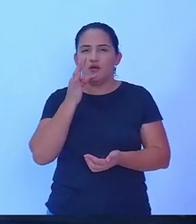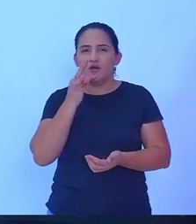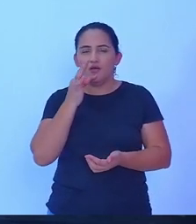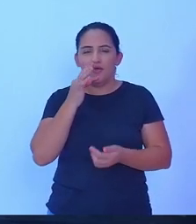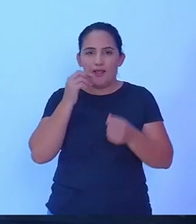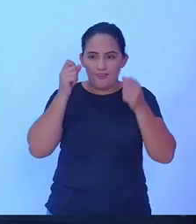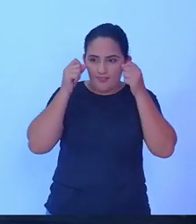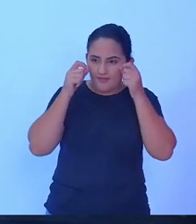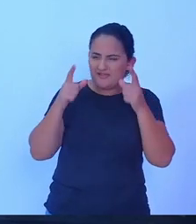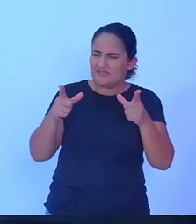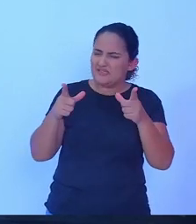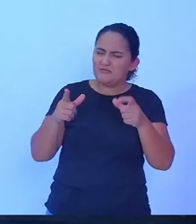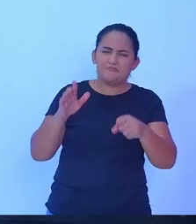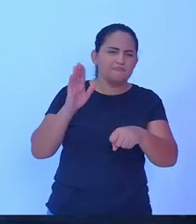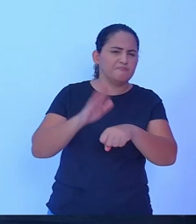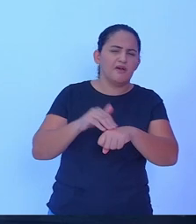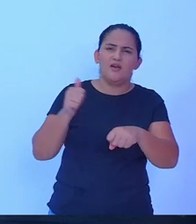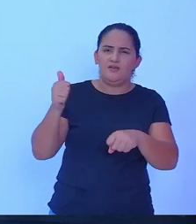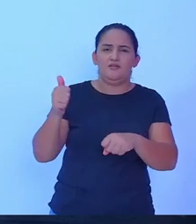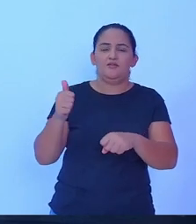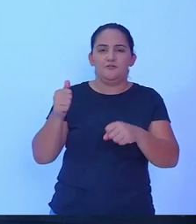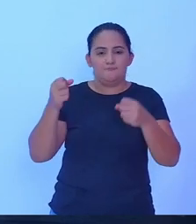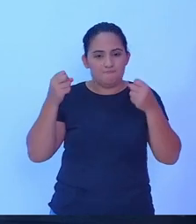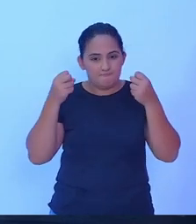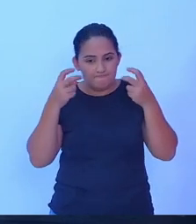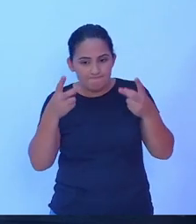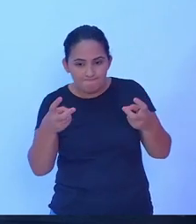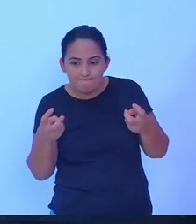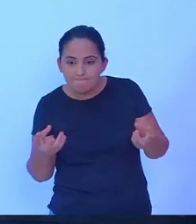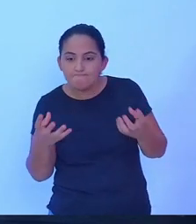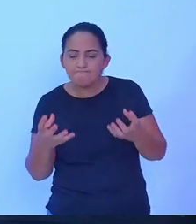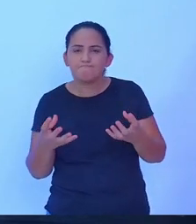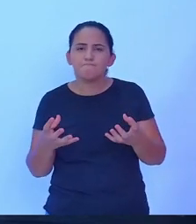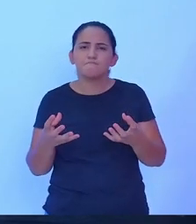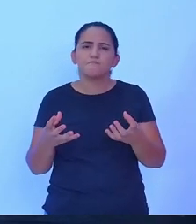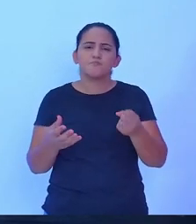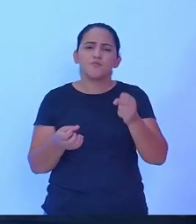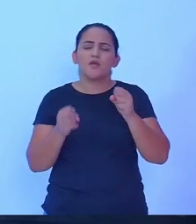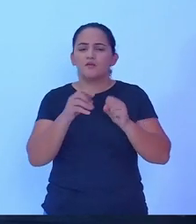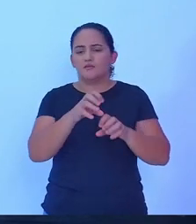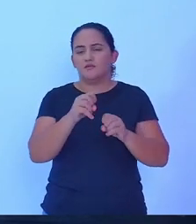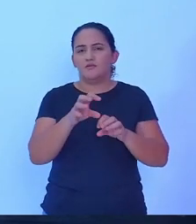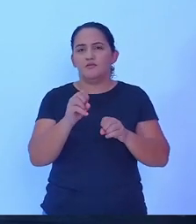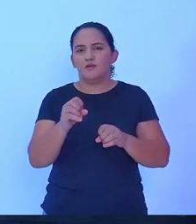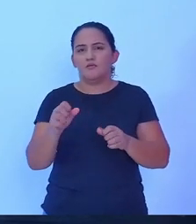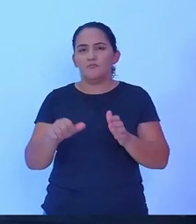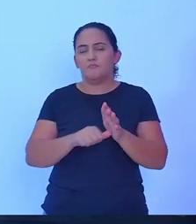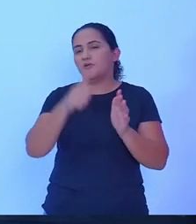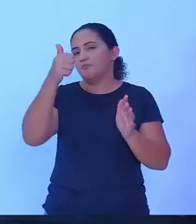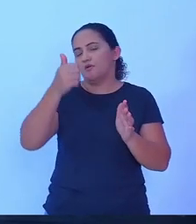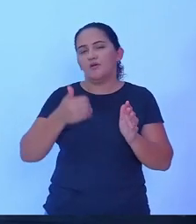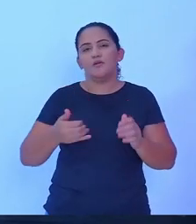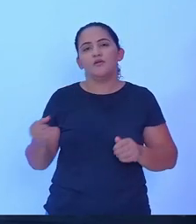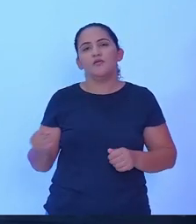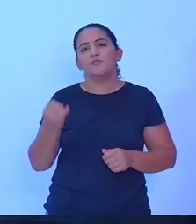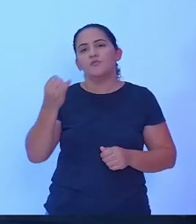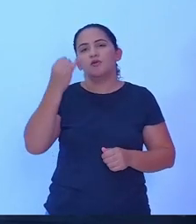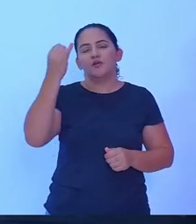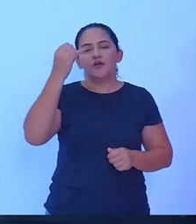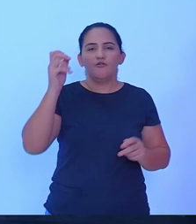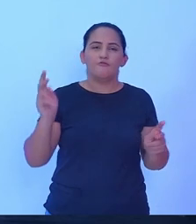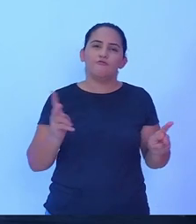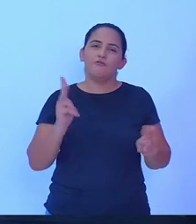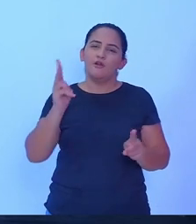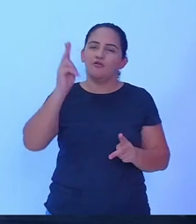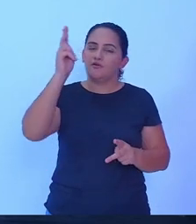entendemos que a educação ela tem que ser prioridade mas buscando mas buscando a valorização